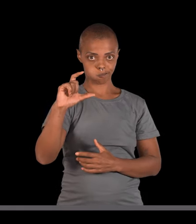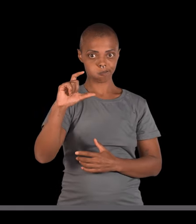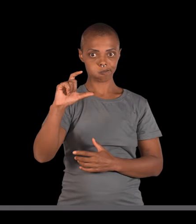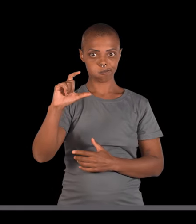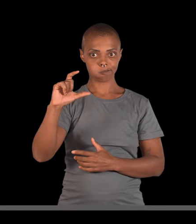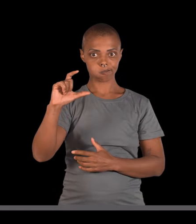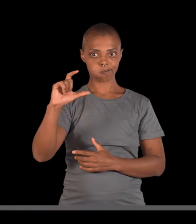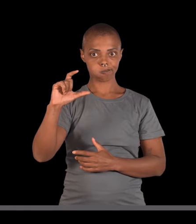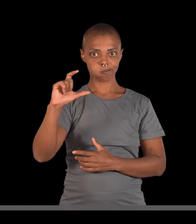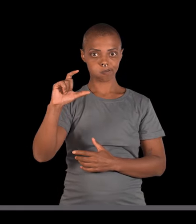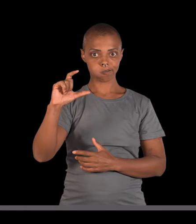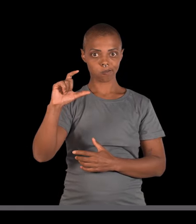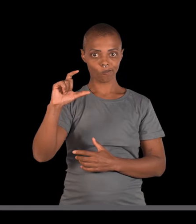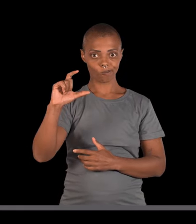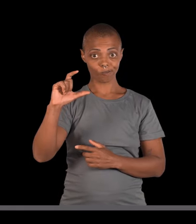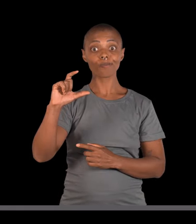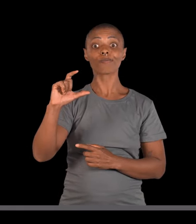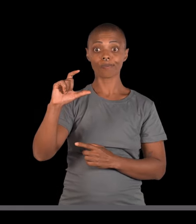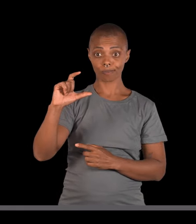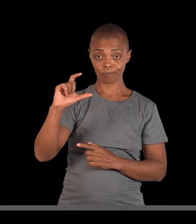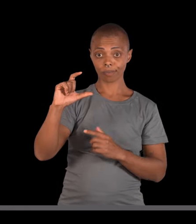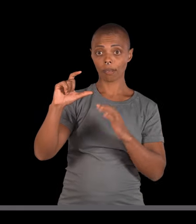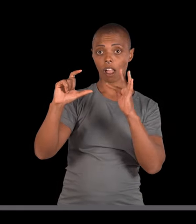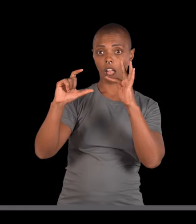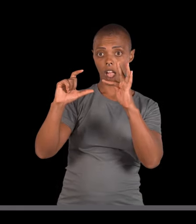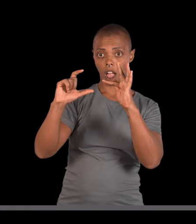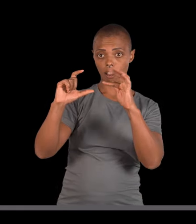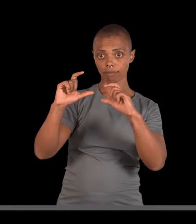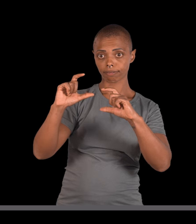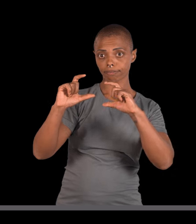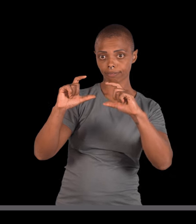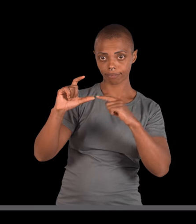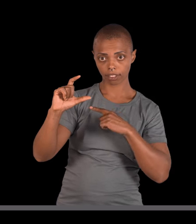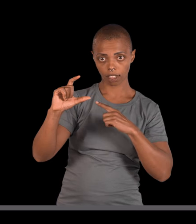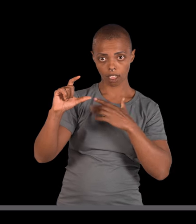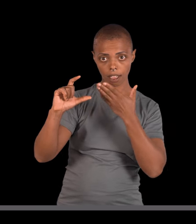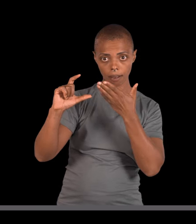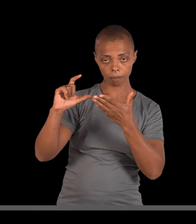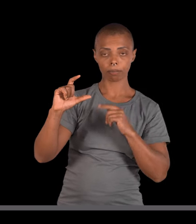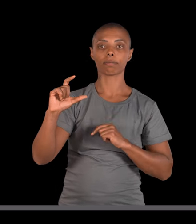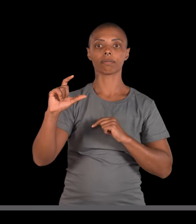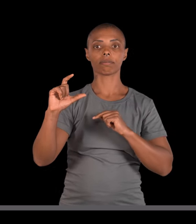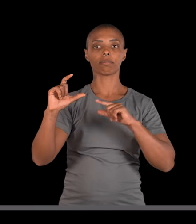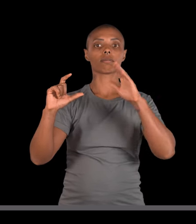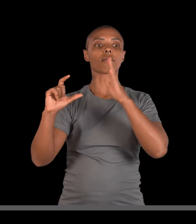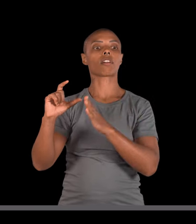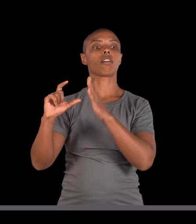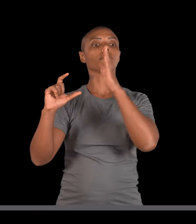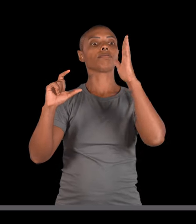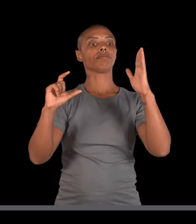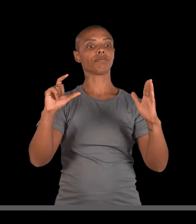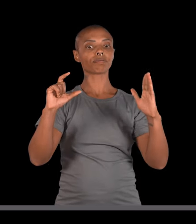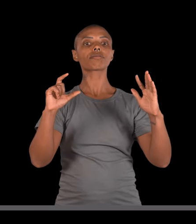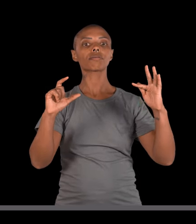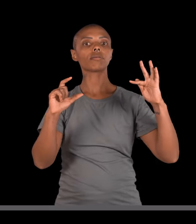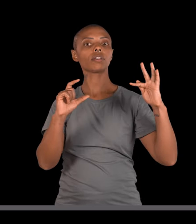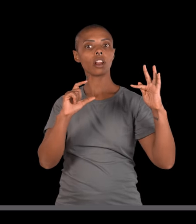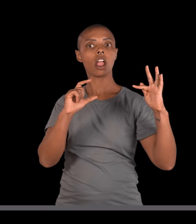Fzão vai ser, metade dos gametas vão ter o alelo Fzão,